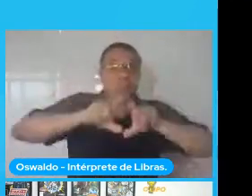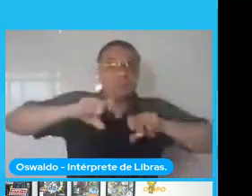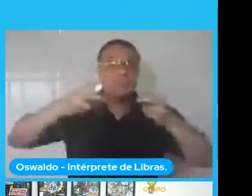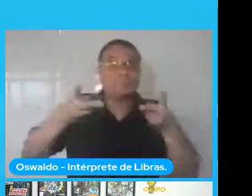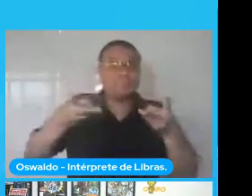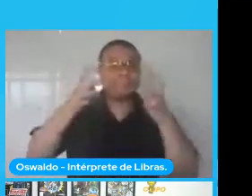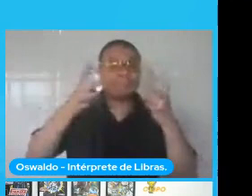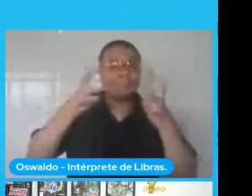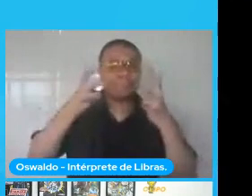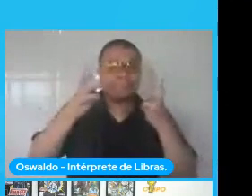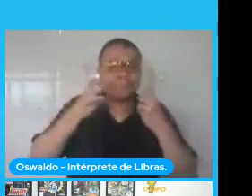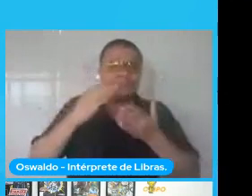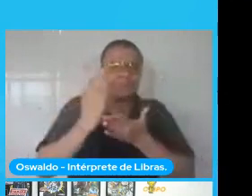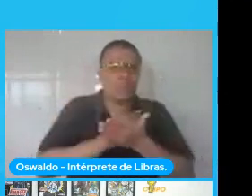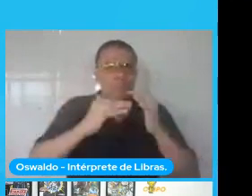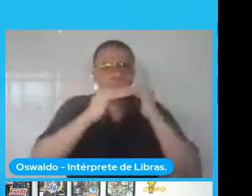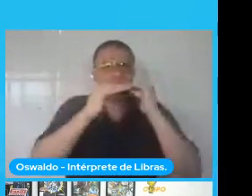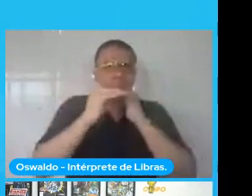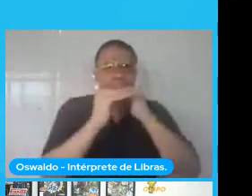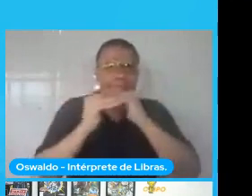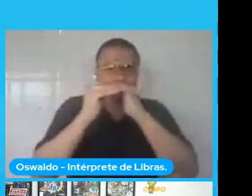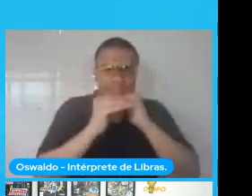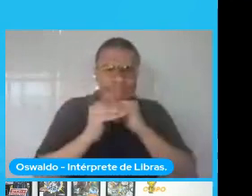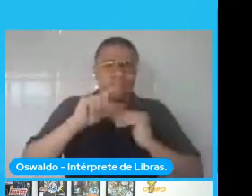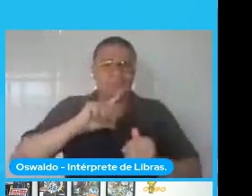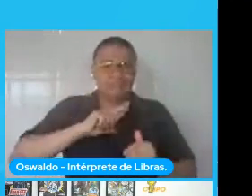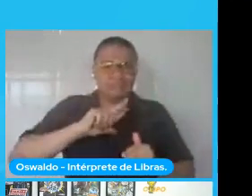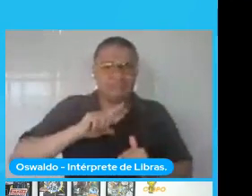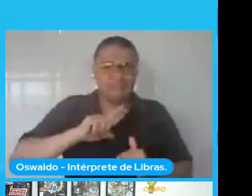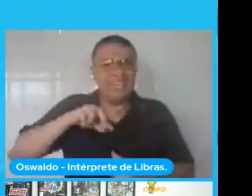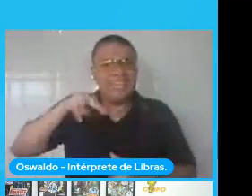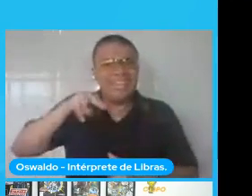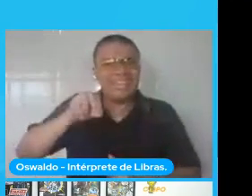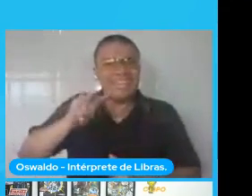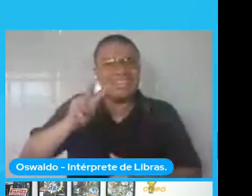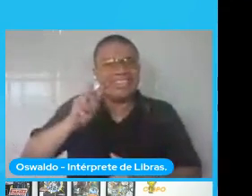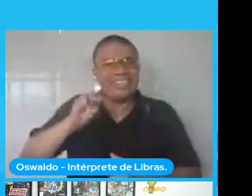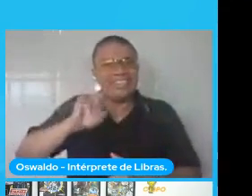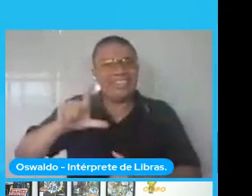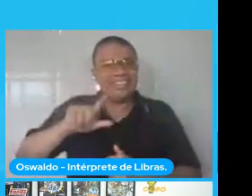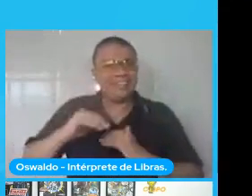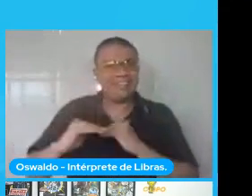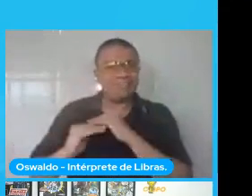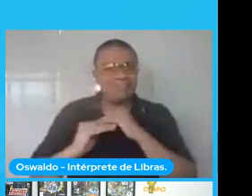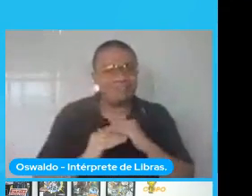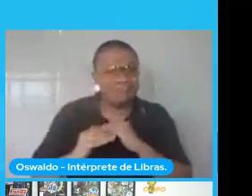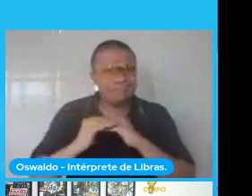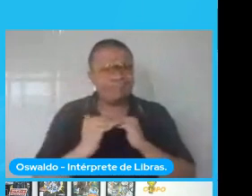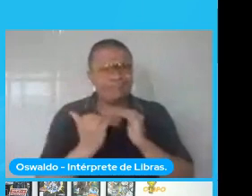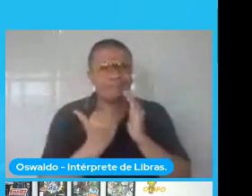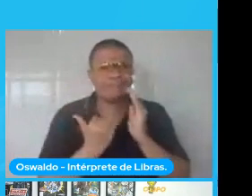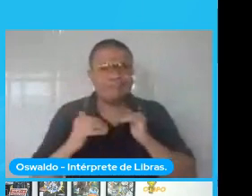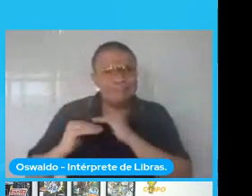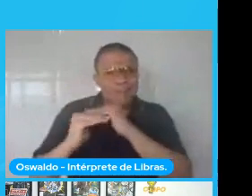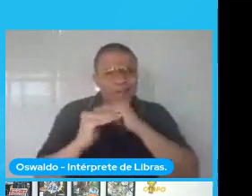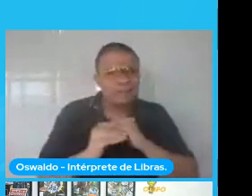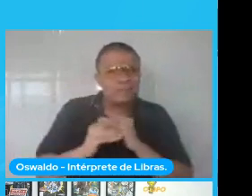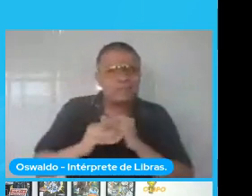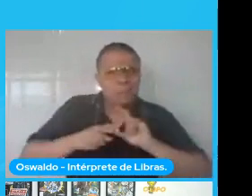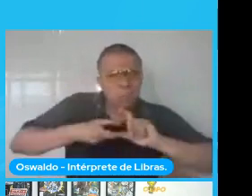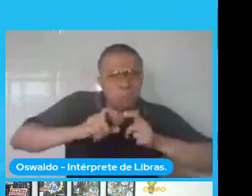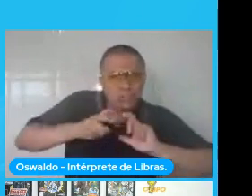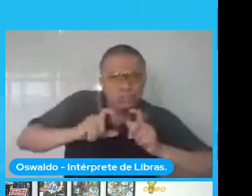alguns níveis de visão, né, então, ela tem o baixo nível, que é basicamente o pré-processamento de imagem, e aí entra